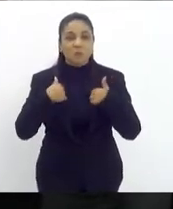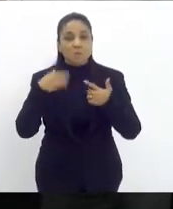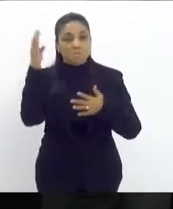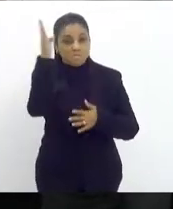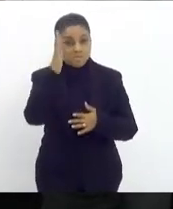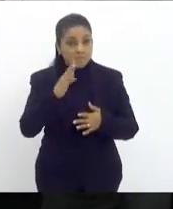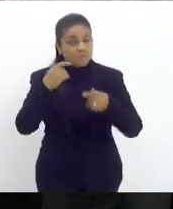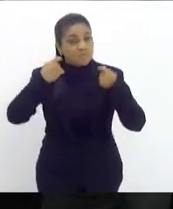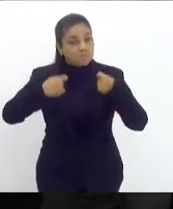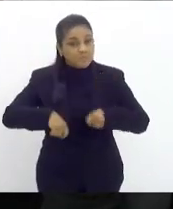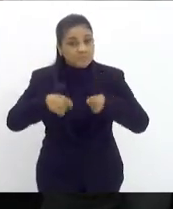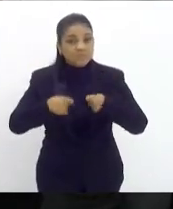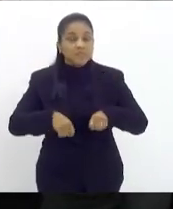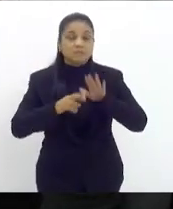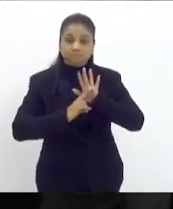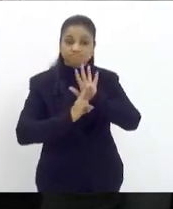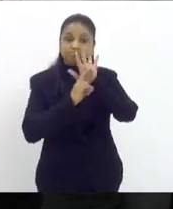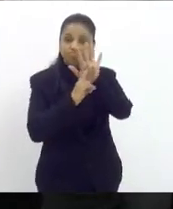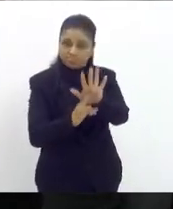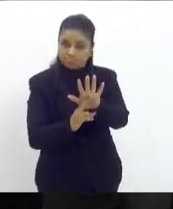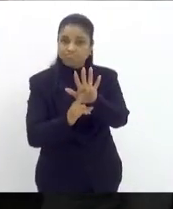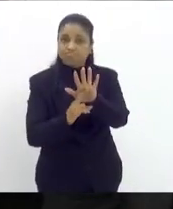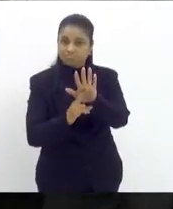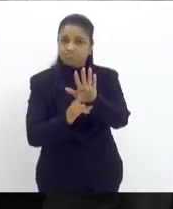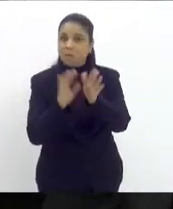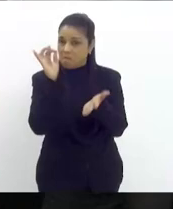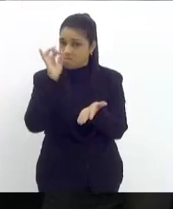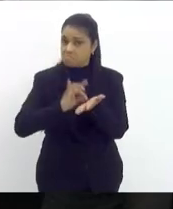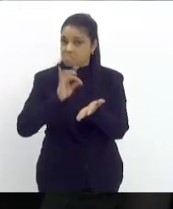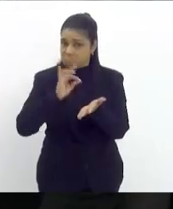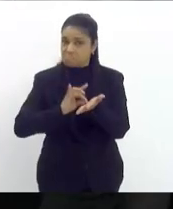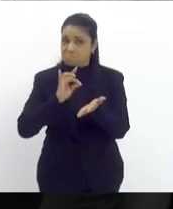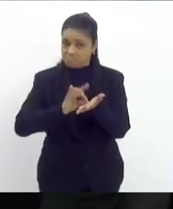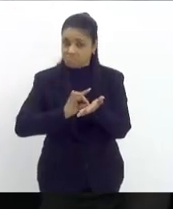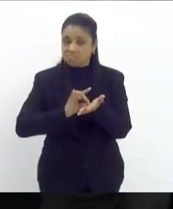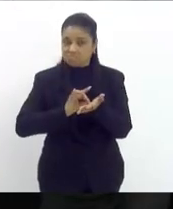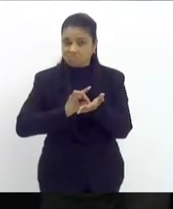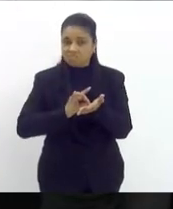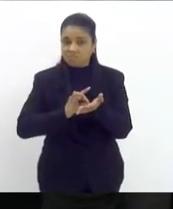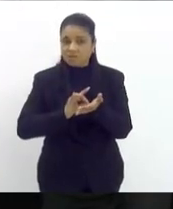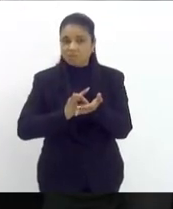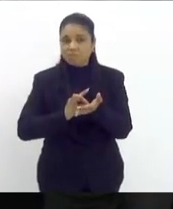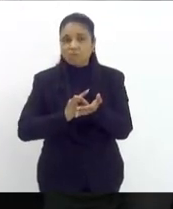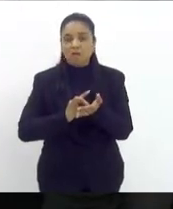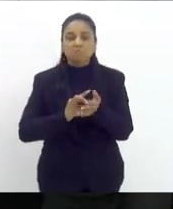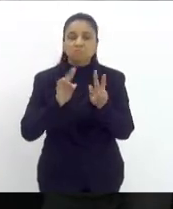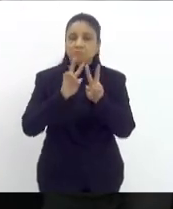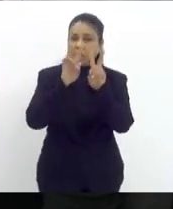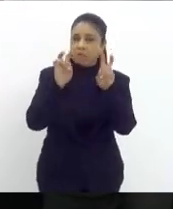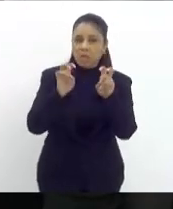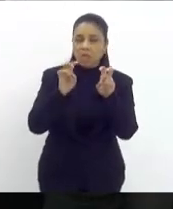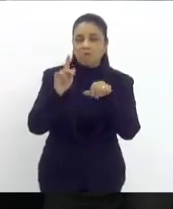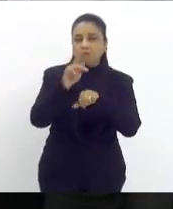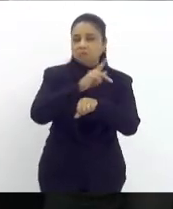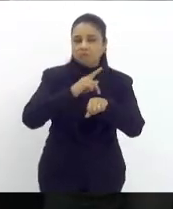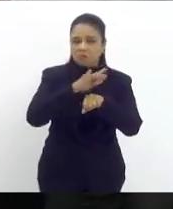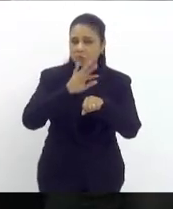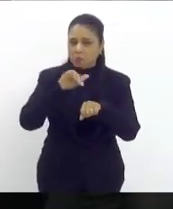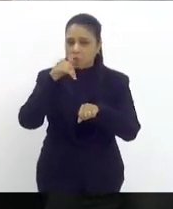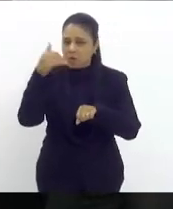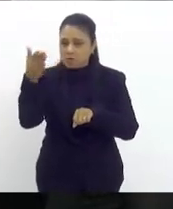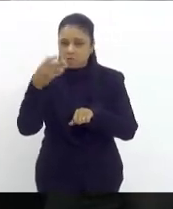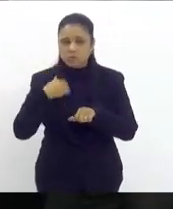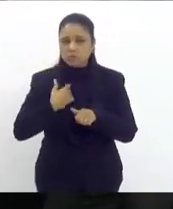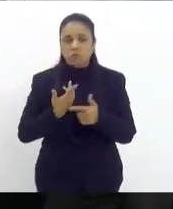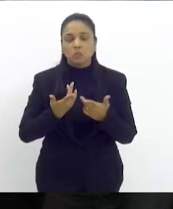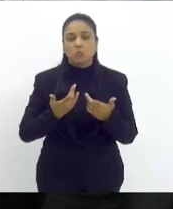Brasil precisa ter protagonismo de verdade para tratar sobretudo dos assuntos internacionais do bem comum aquilo que é